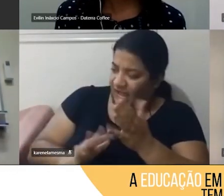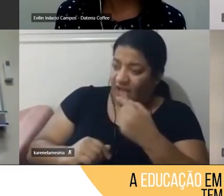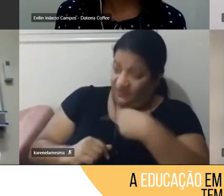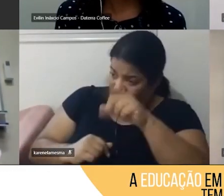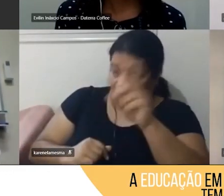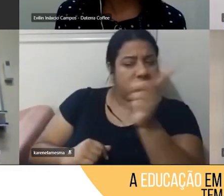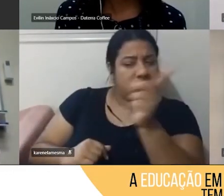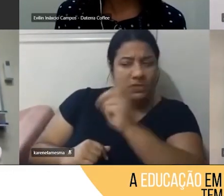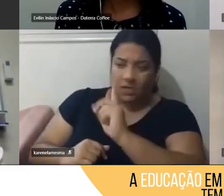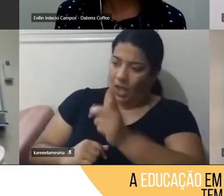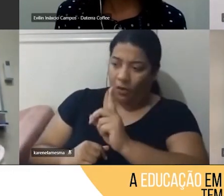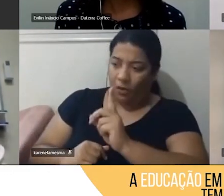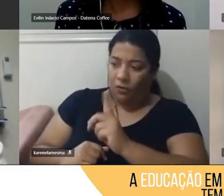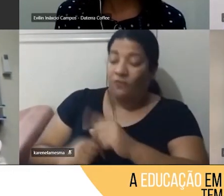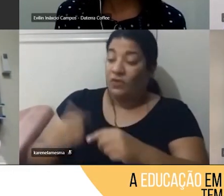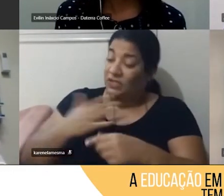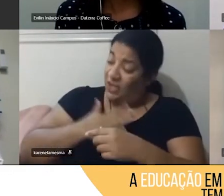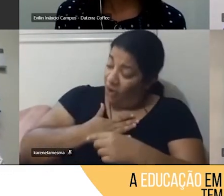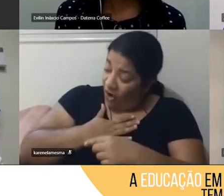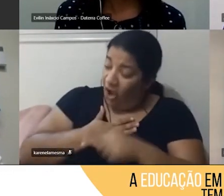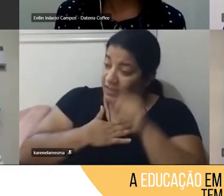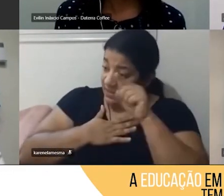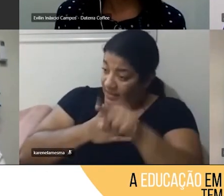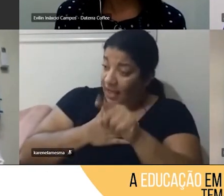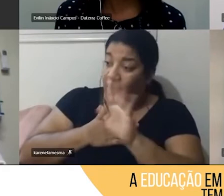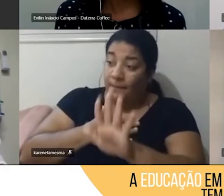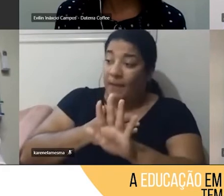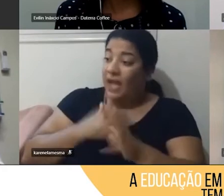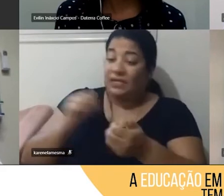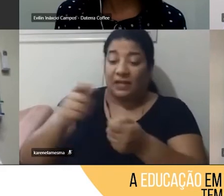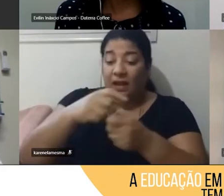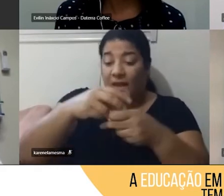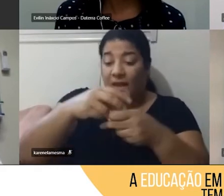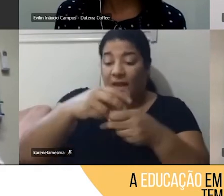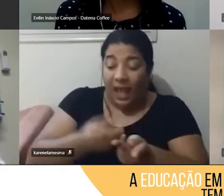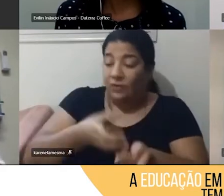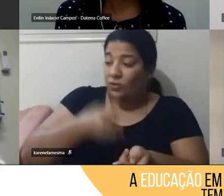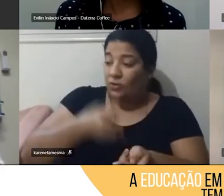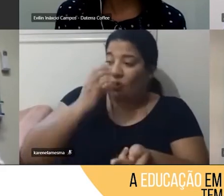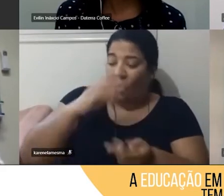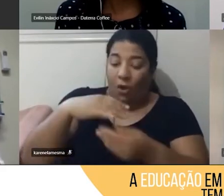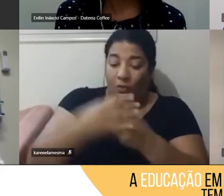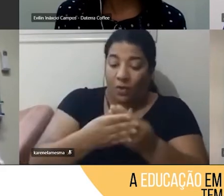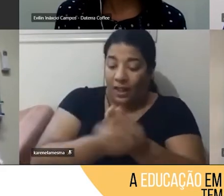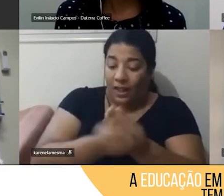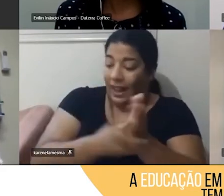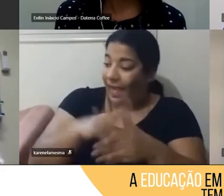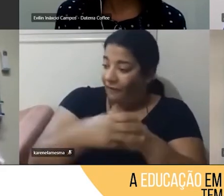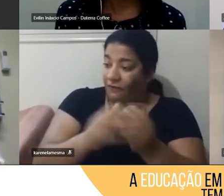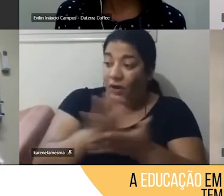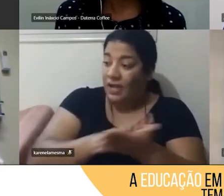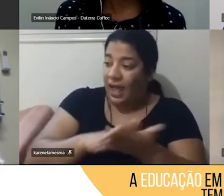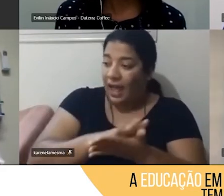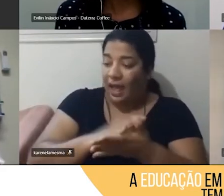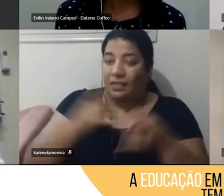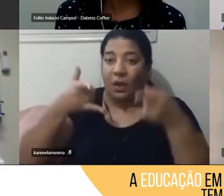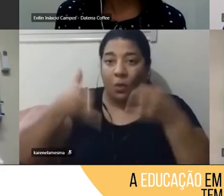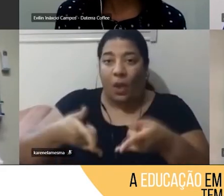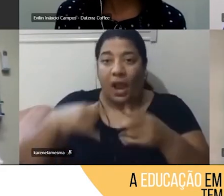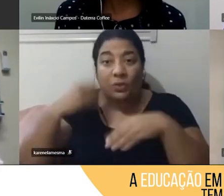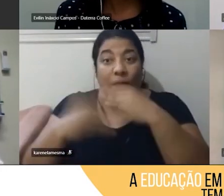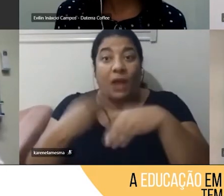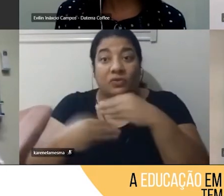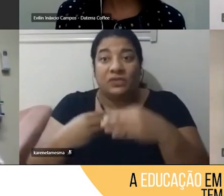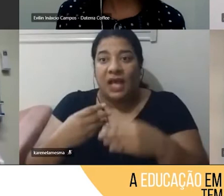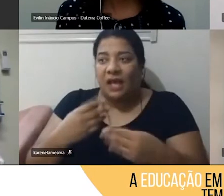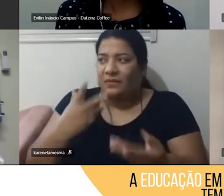gosta tanto, que você quer tanto, porque você não lavou a louça, porque você não arrumou seu quarto, e esse virava um castigo, eu tinha sérios problemas com